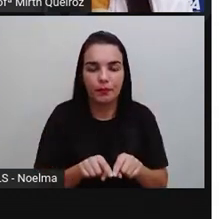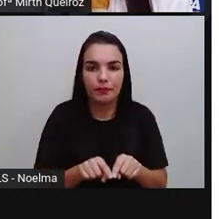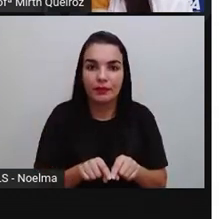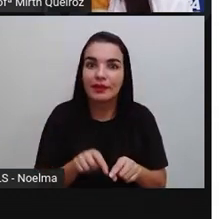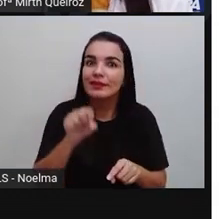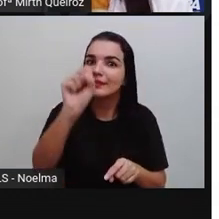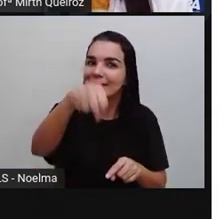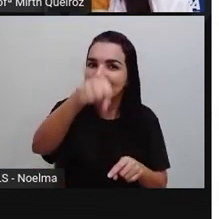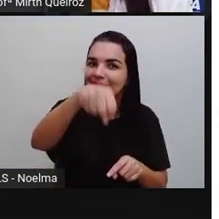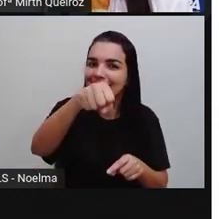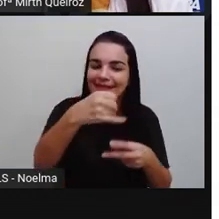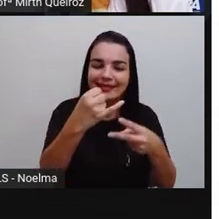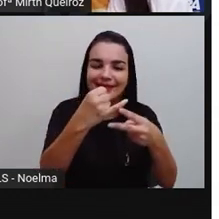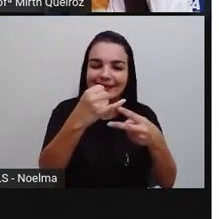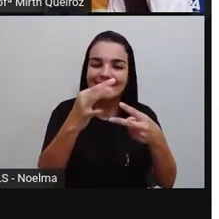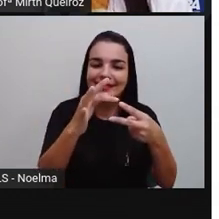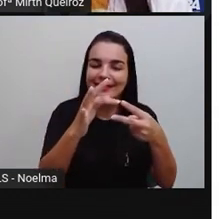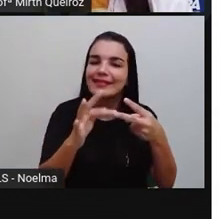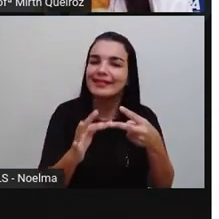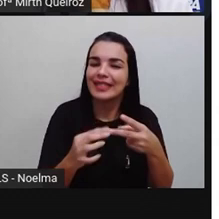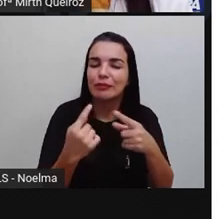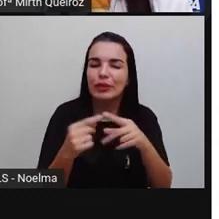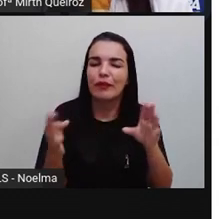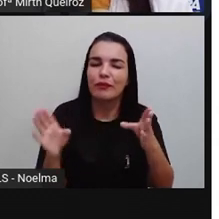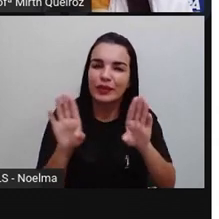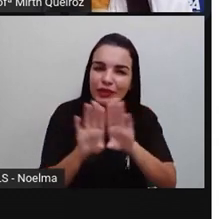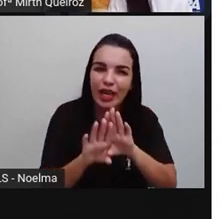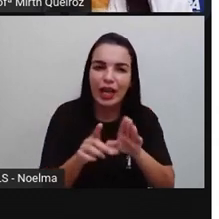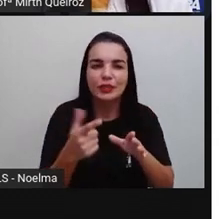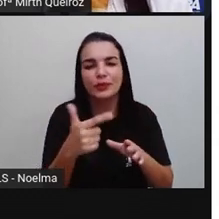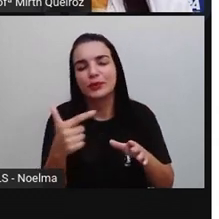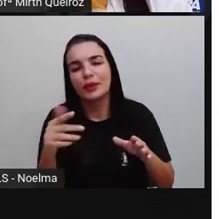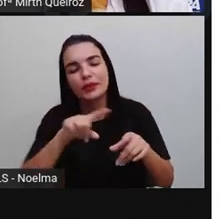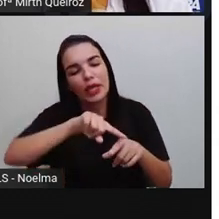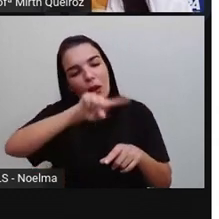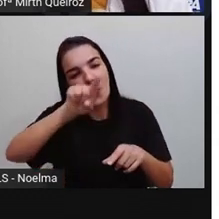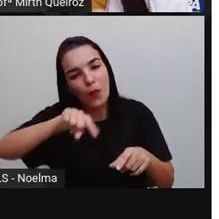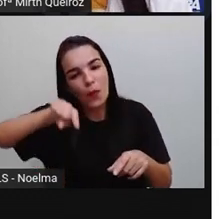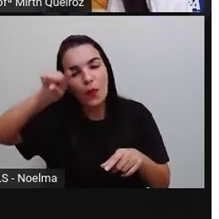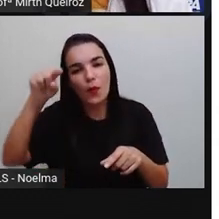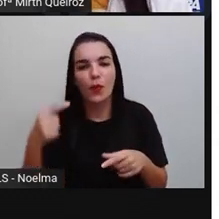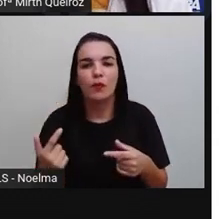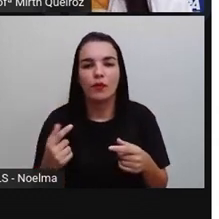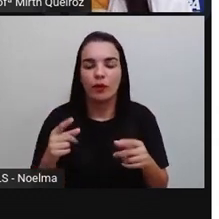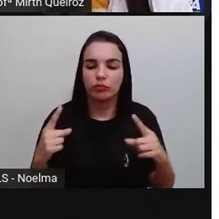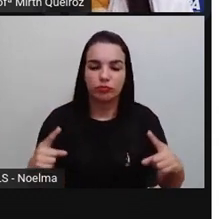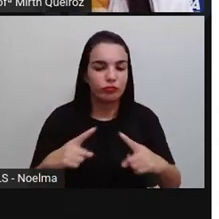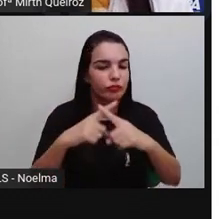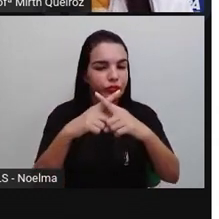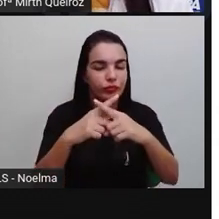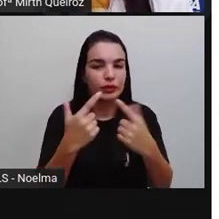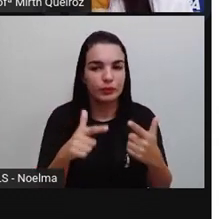É um polígono porque é fechado, não tem curva, segmentos de retas não se cruzam.